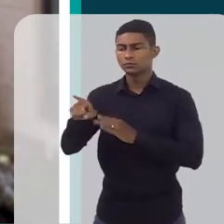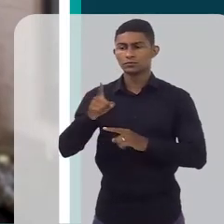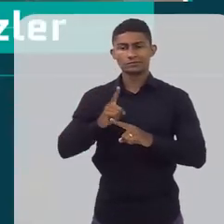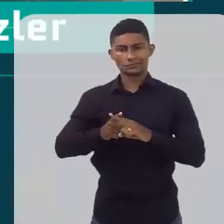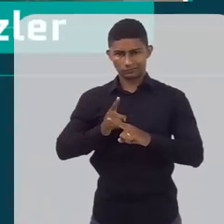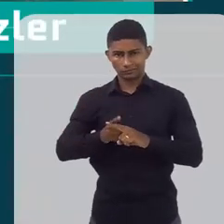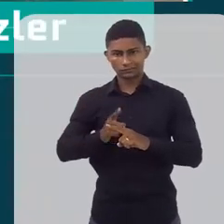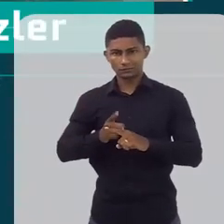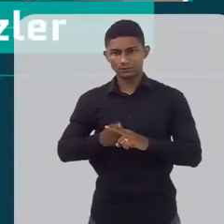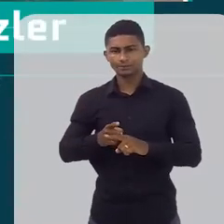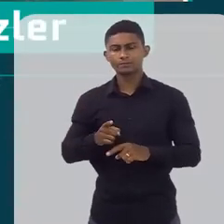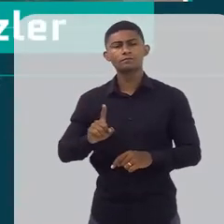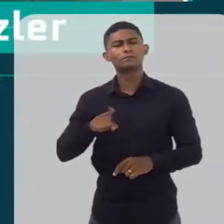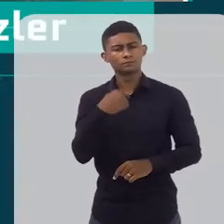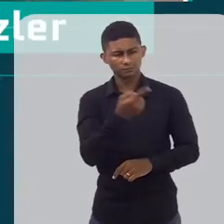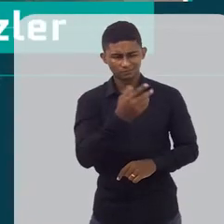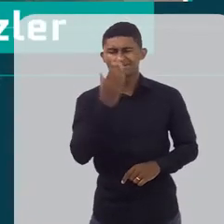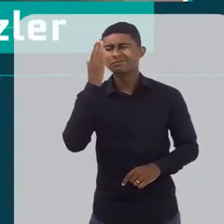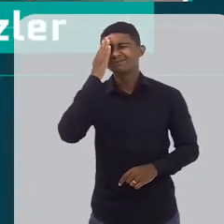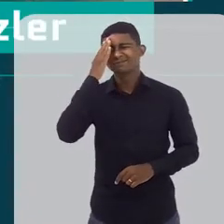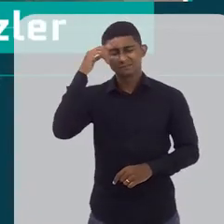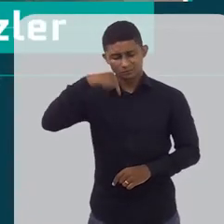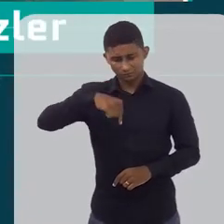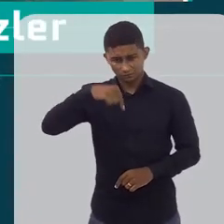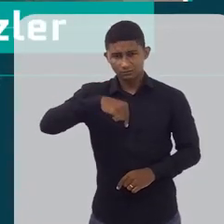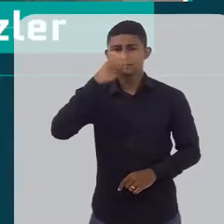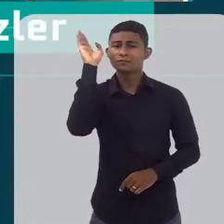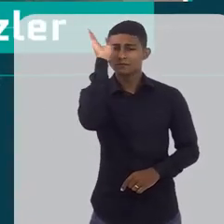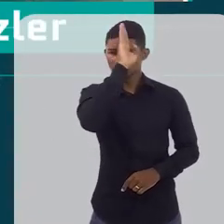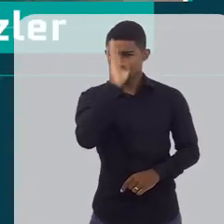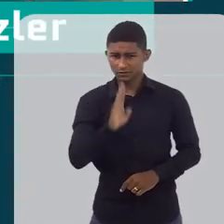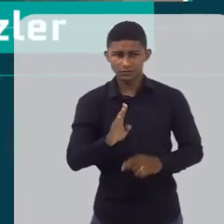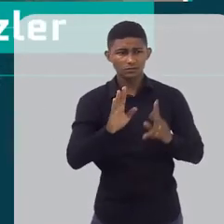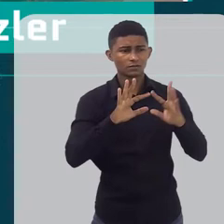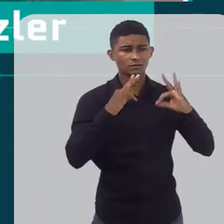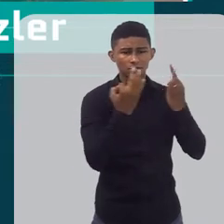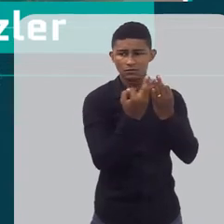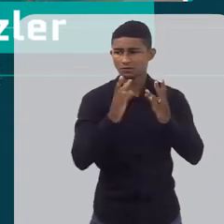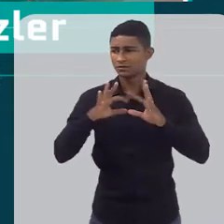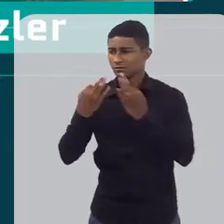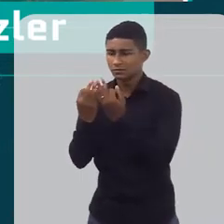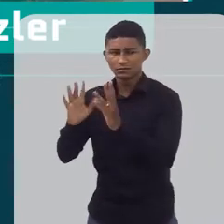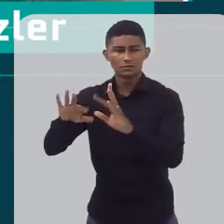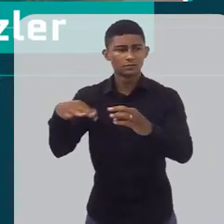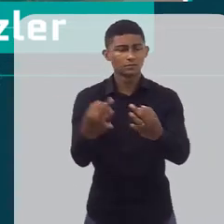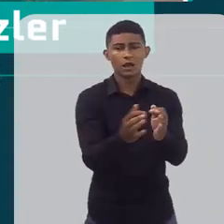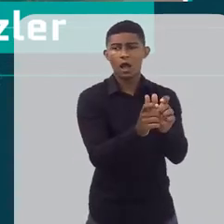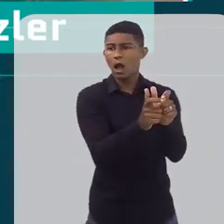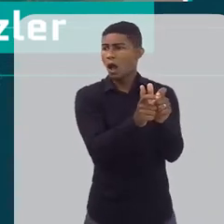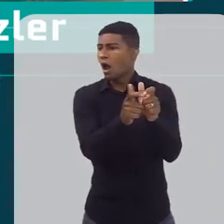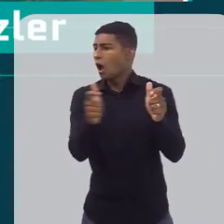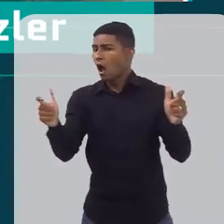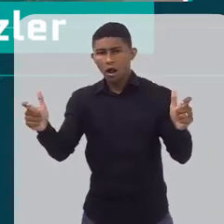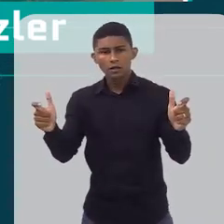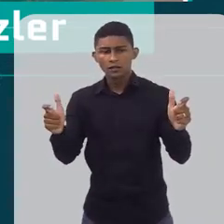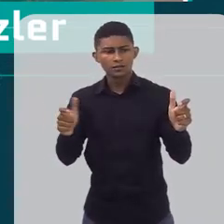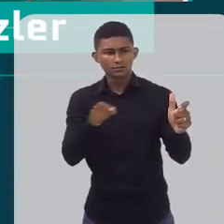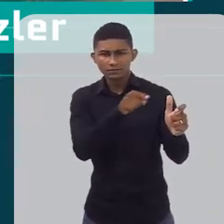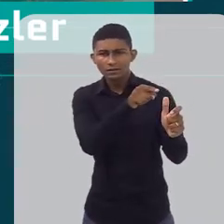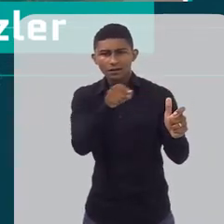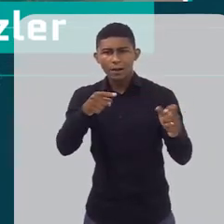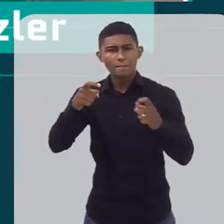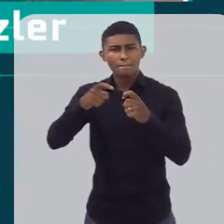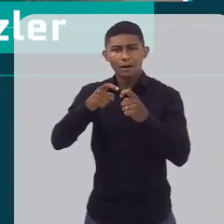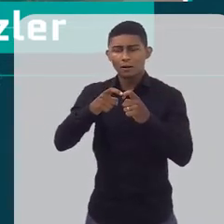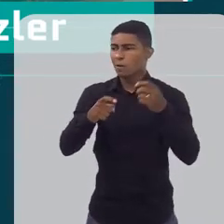a gente sabe que não é a realidade brasileira, da maioria das famílias brasileiras, ter